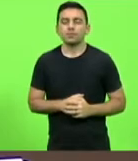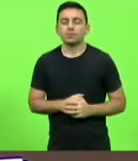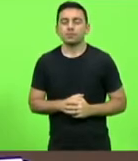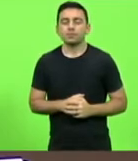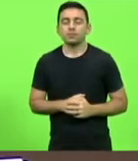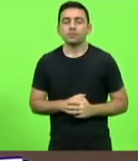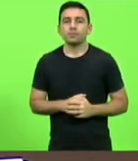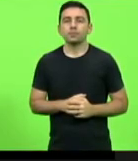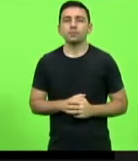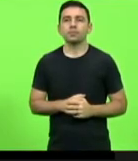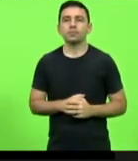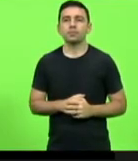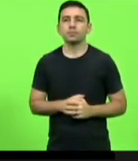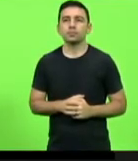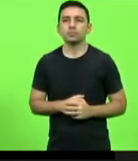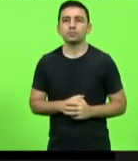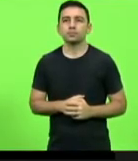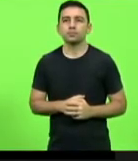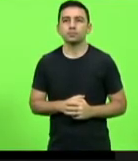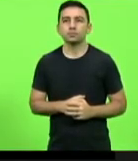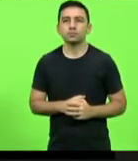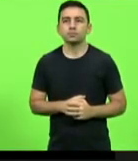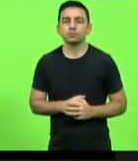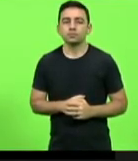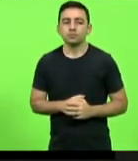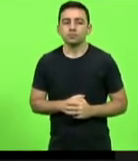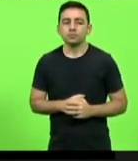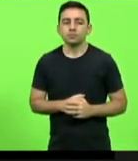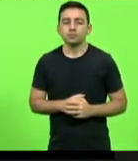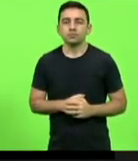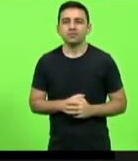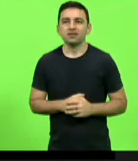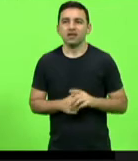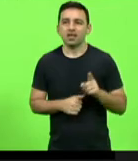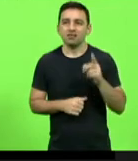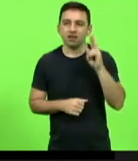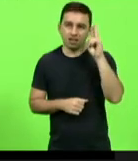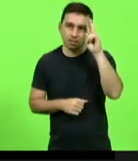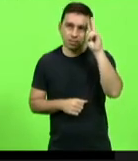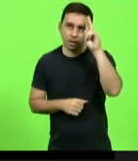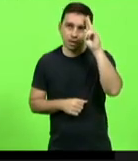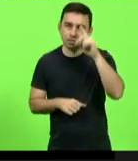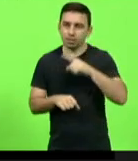deputado Sargento Lima vai lembrar do tempo de lançamento de dardos